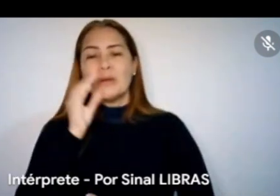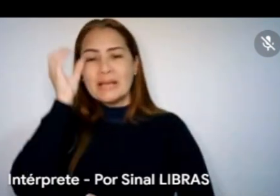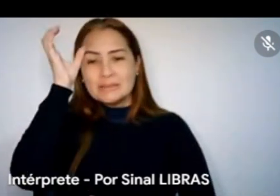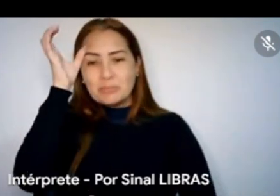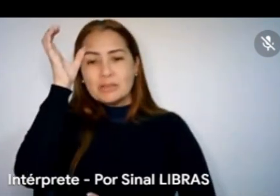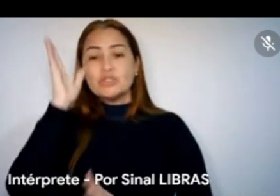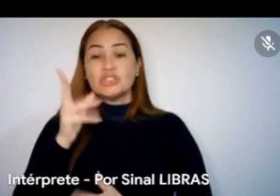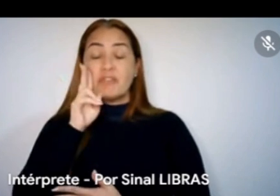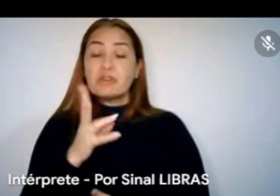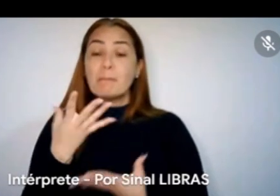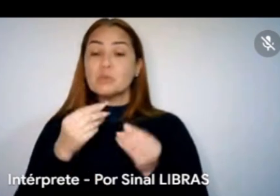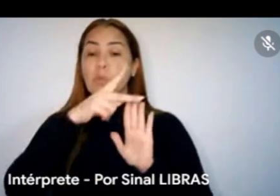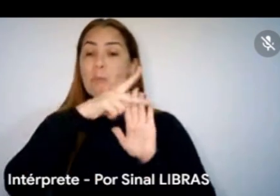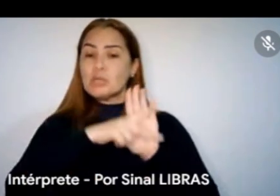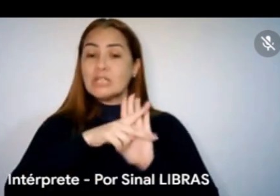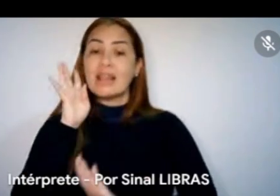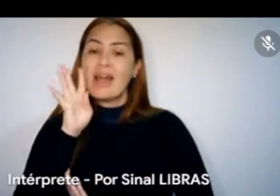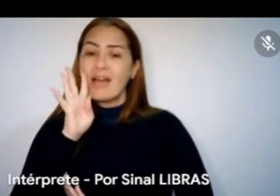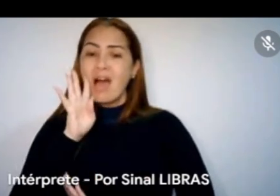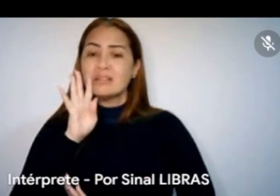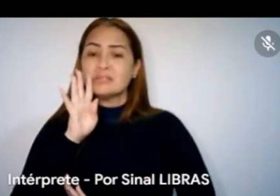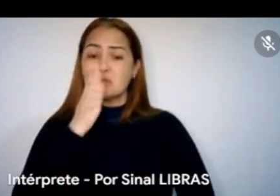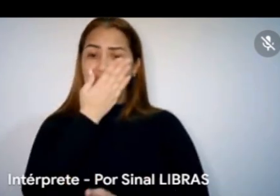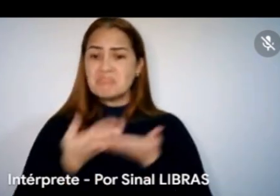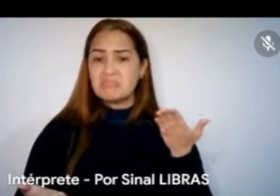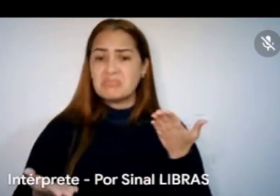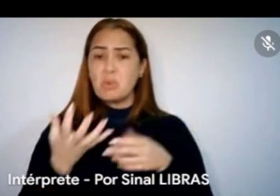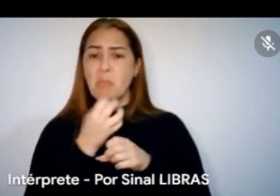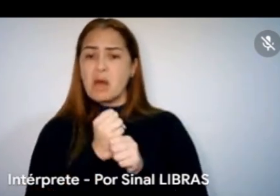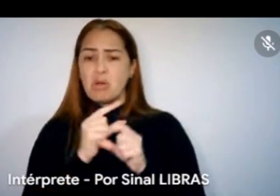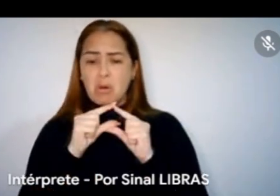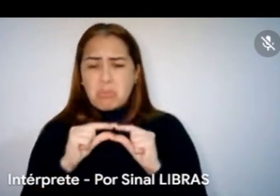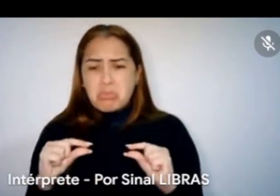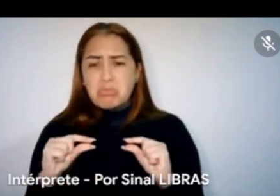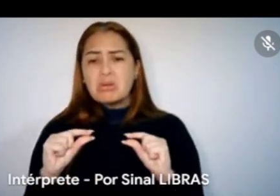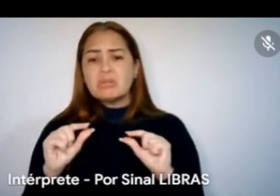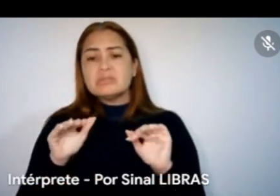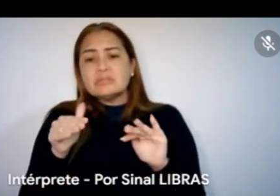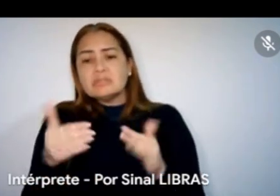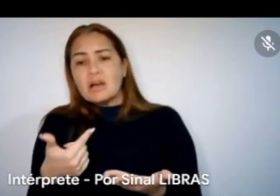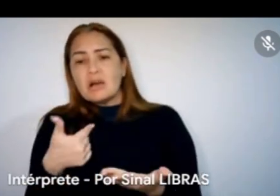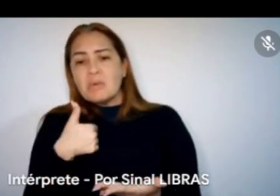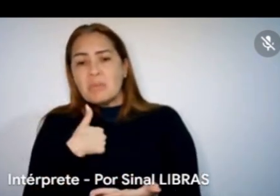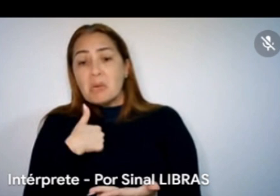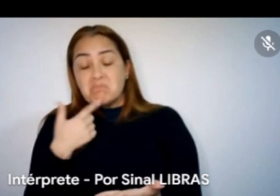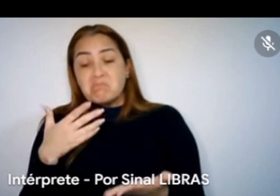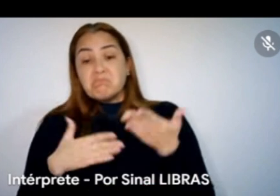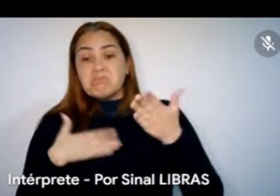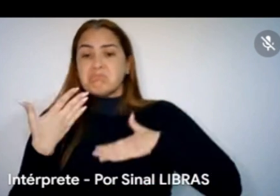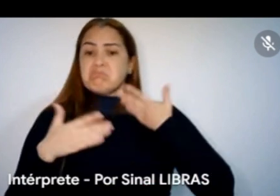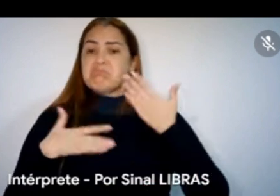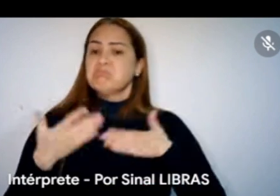fora, simplesmente com a nota lá embaixo, assim, eu fiquei um tanto quanto surpreso, sabe?